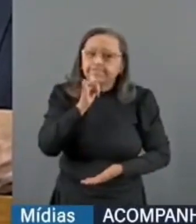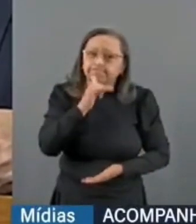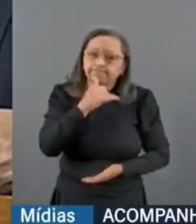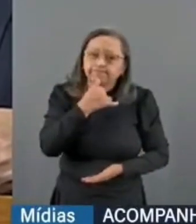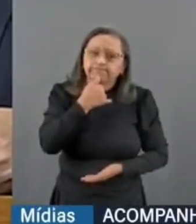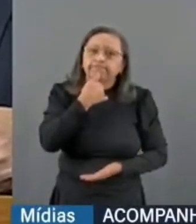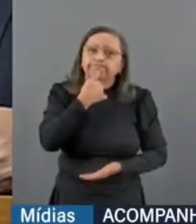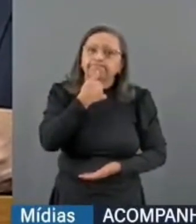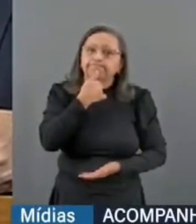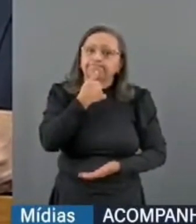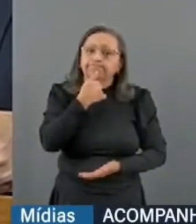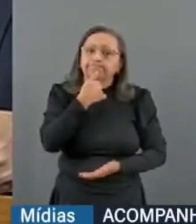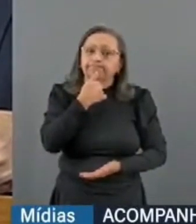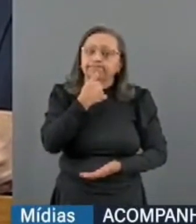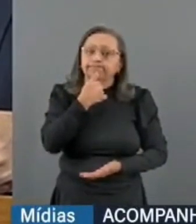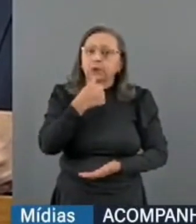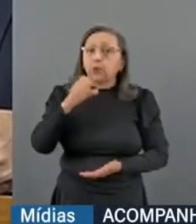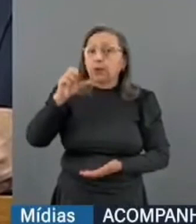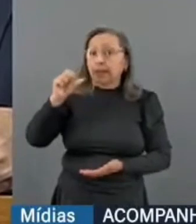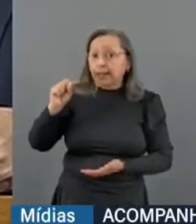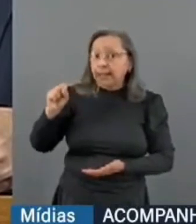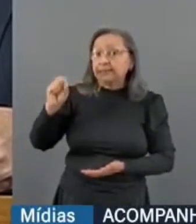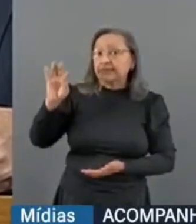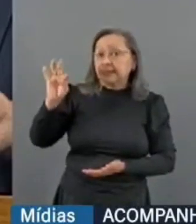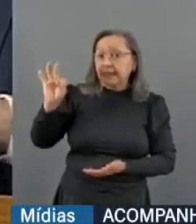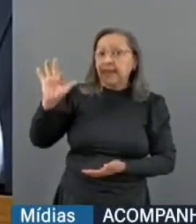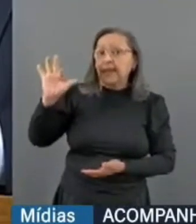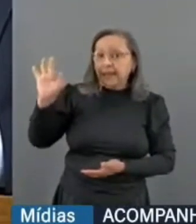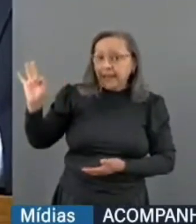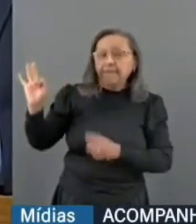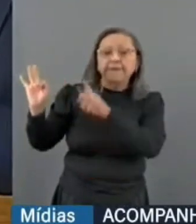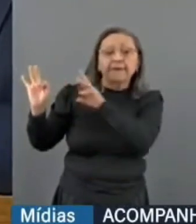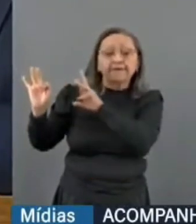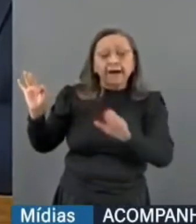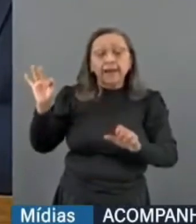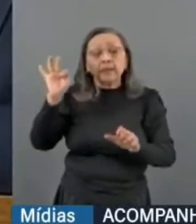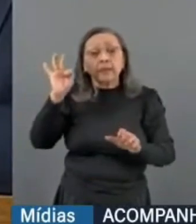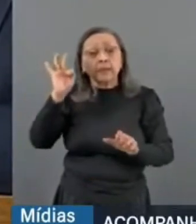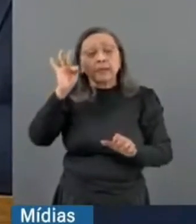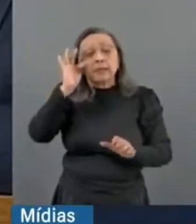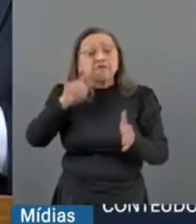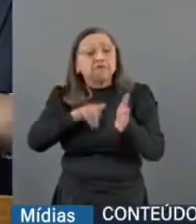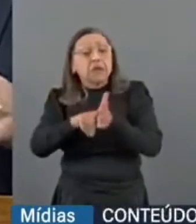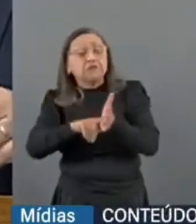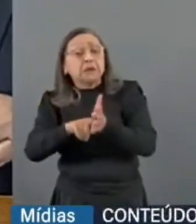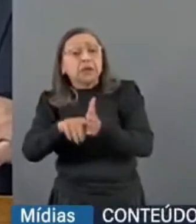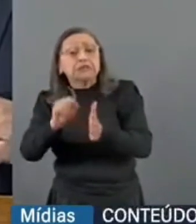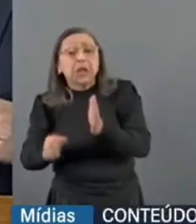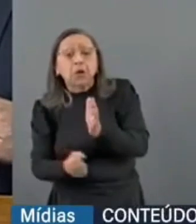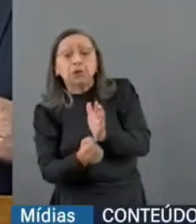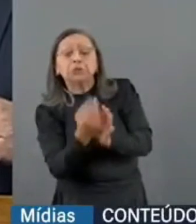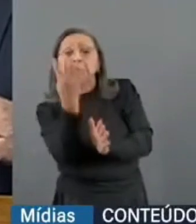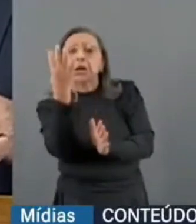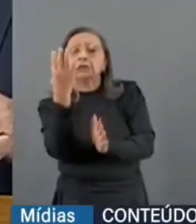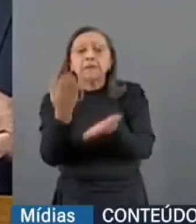o Supremo Tribunal Federal vai verificar se a quantidade de droga criminaliza ou não